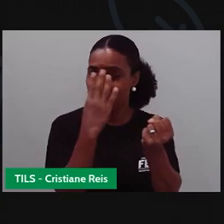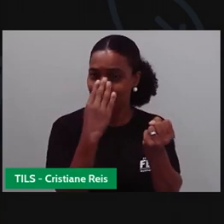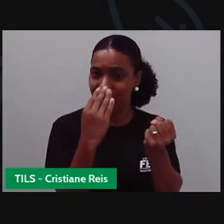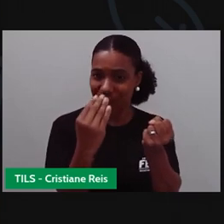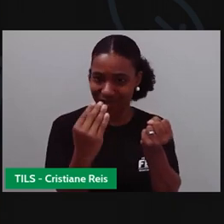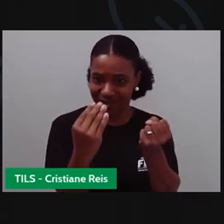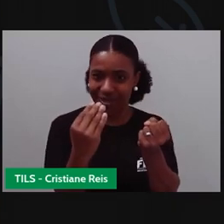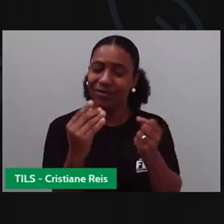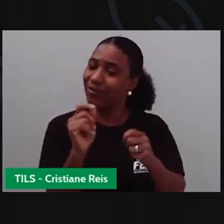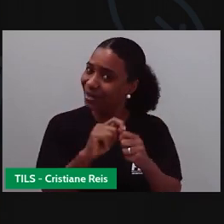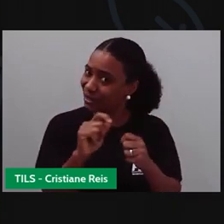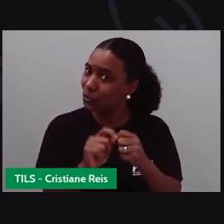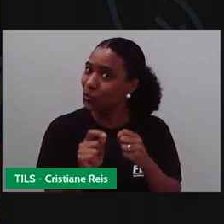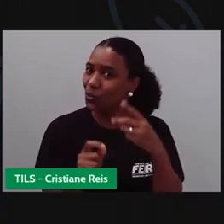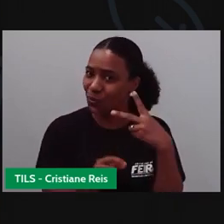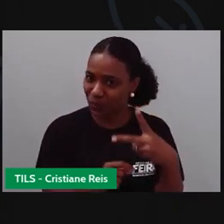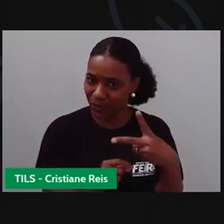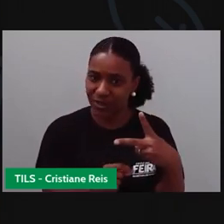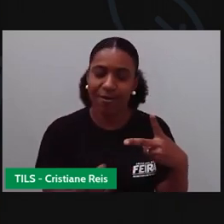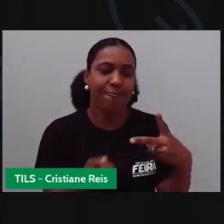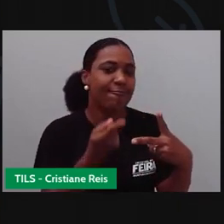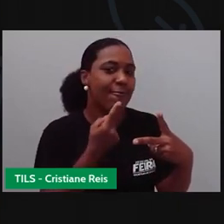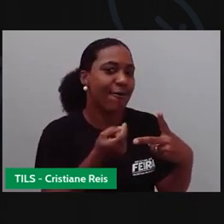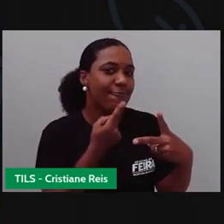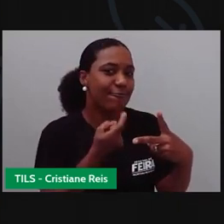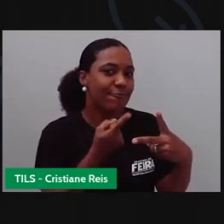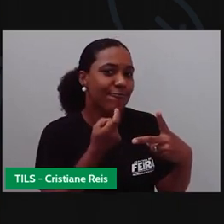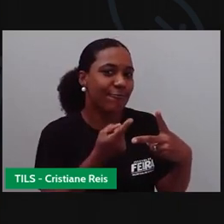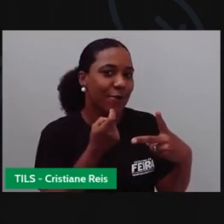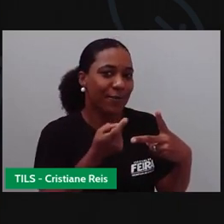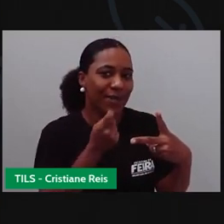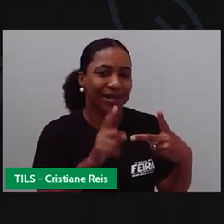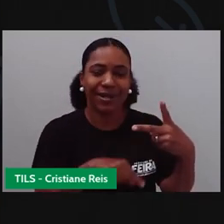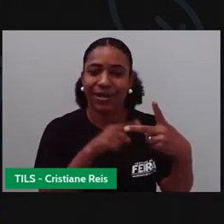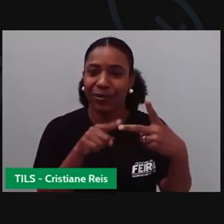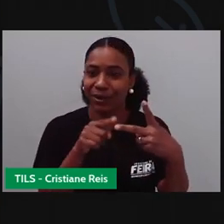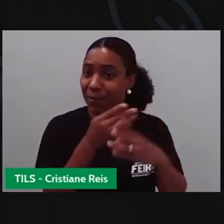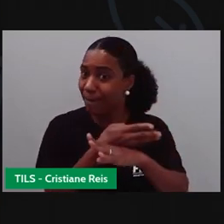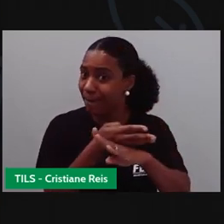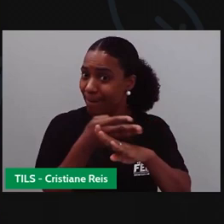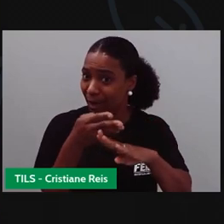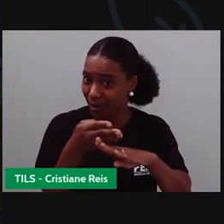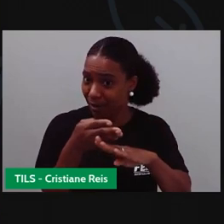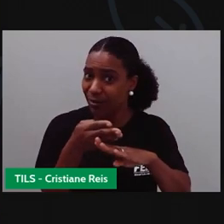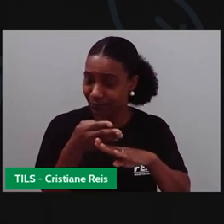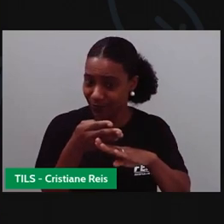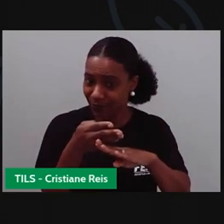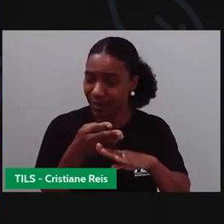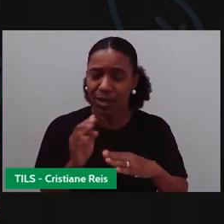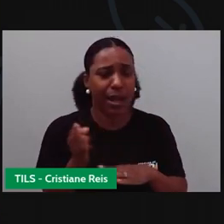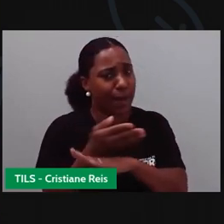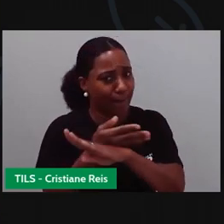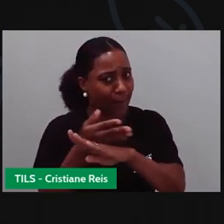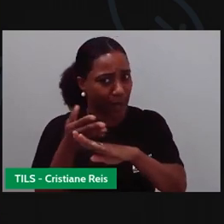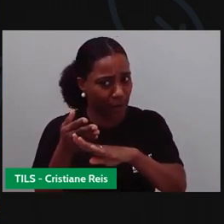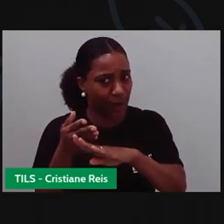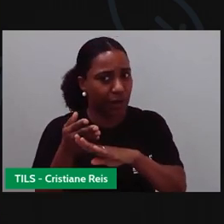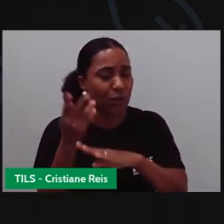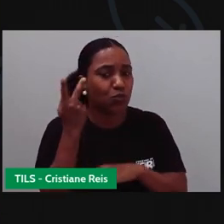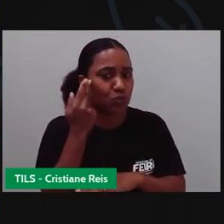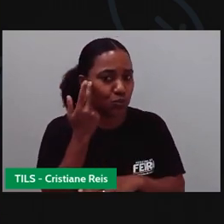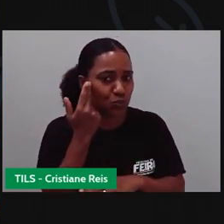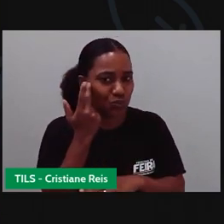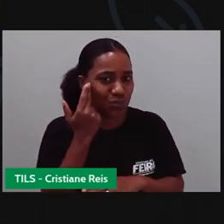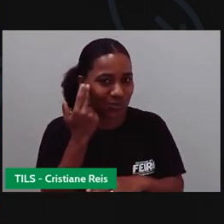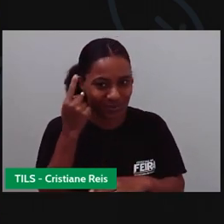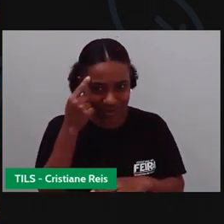fazer duas, A vermelha e a branca, certo? A com um aí e a branca. O que